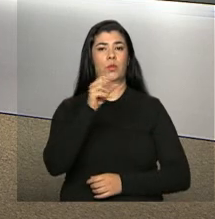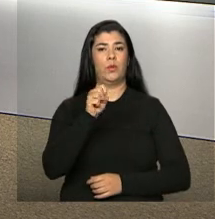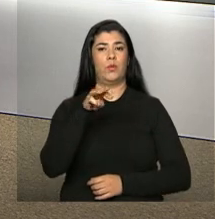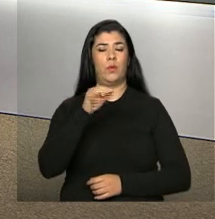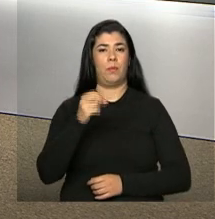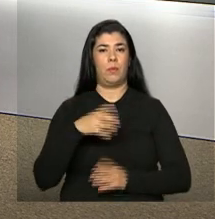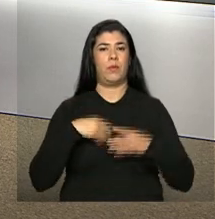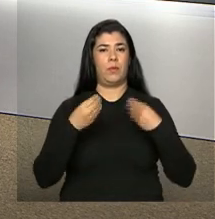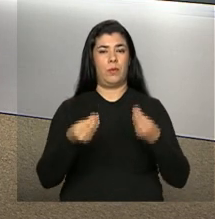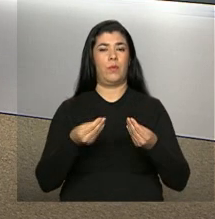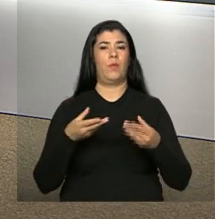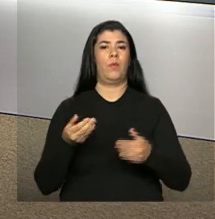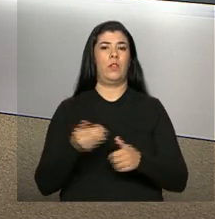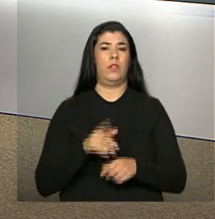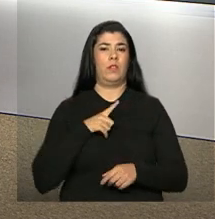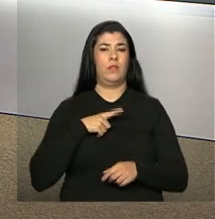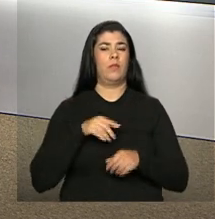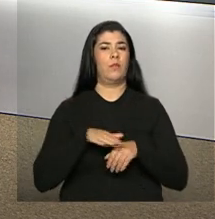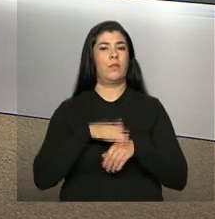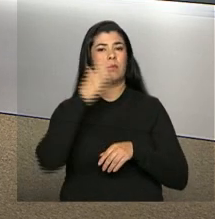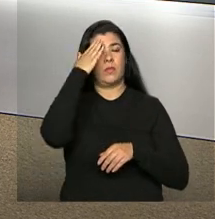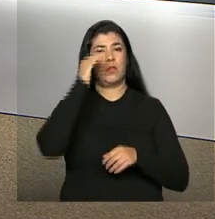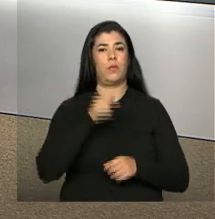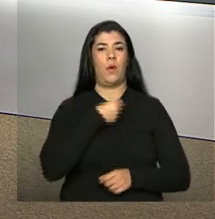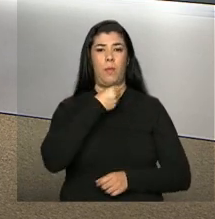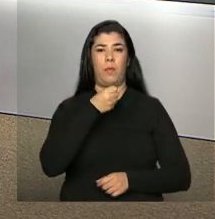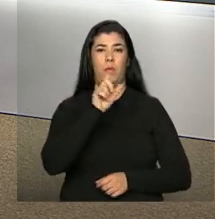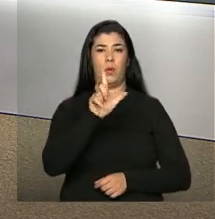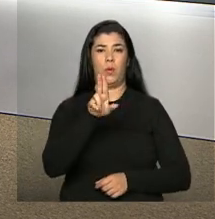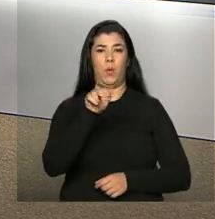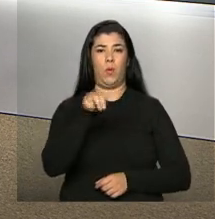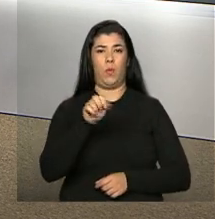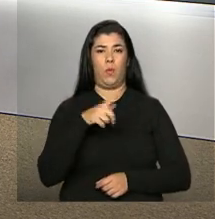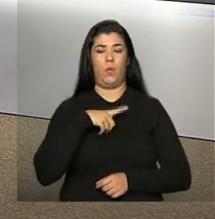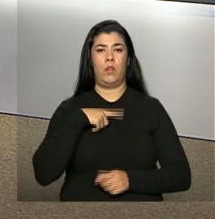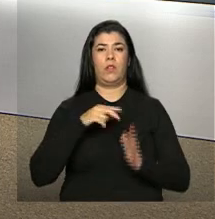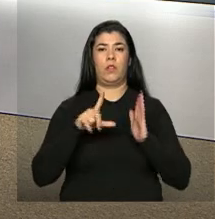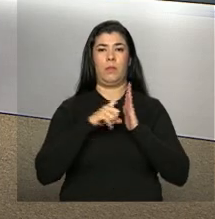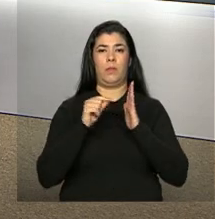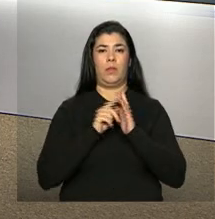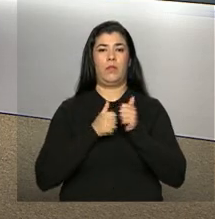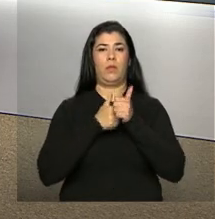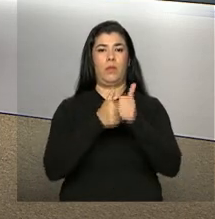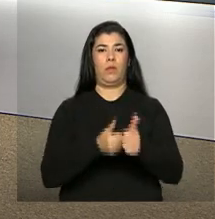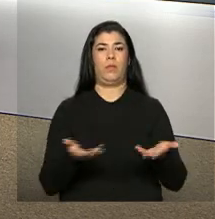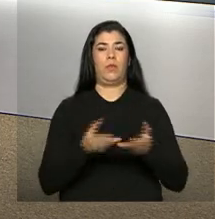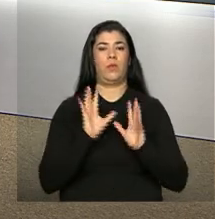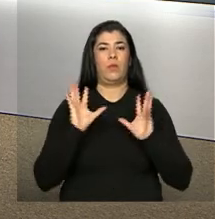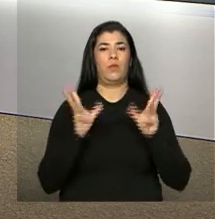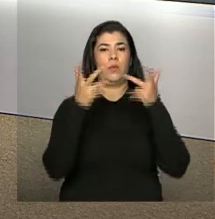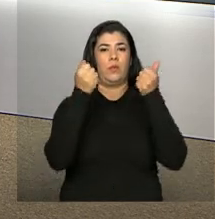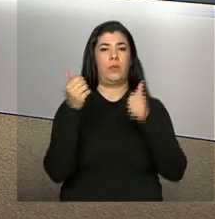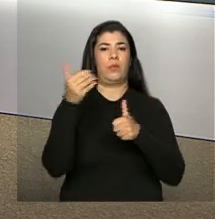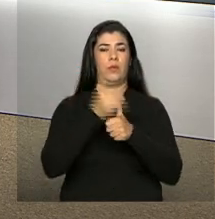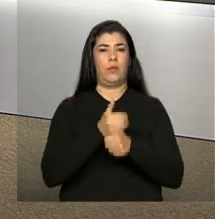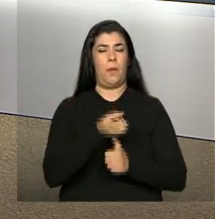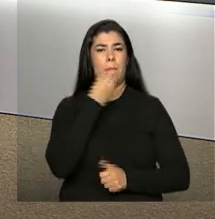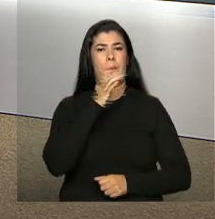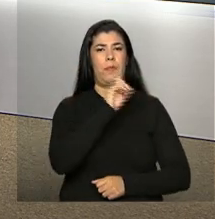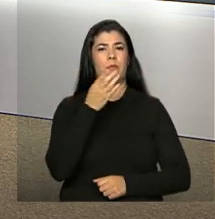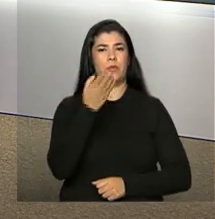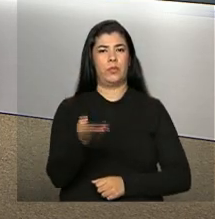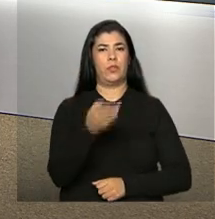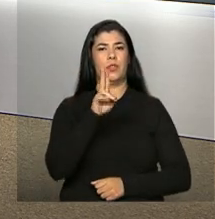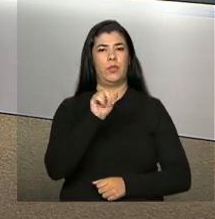Vamos saber mais conversando com a repórter Luana Karen, que está no Palácio do Planalto e vai acompanhar a cerimônia de posse. Bom dia, Luana.